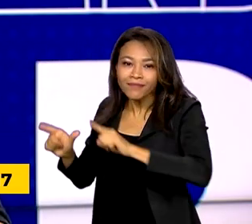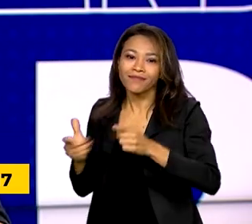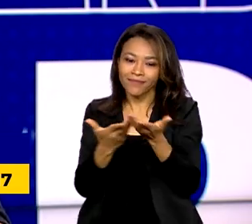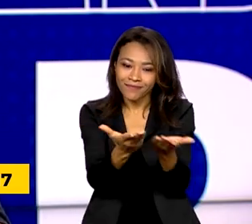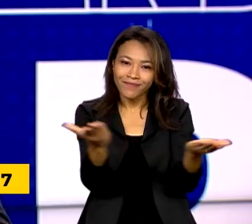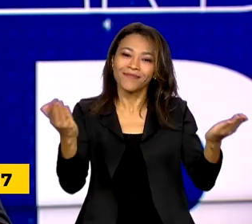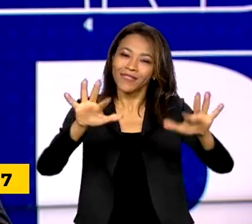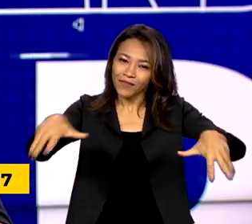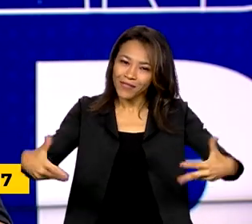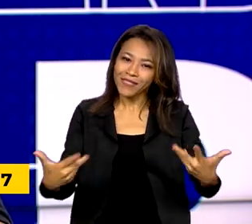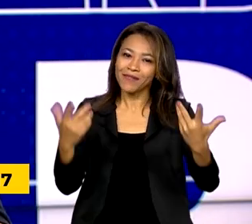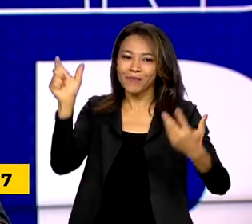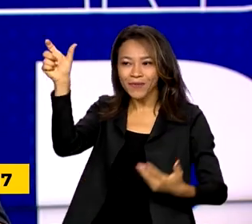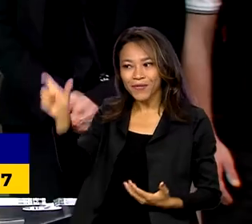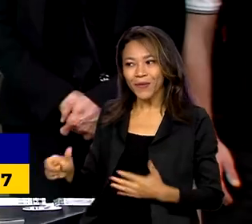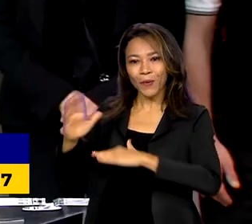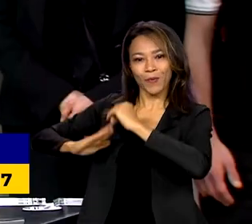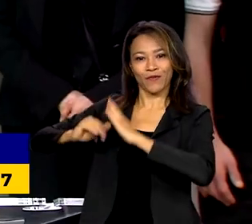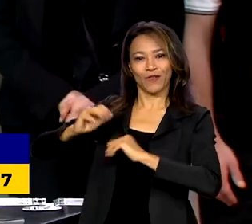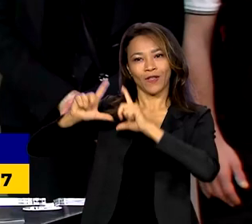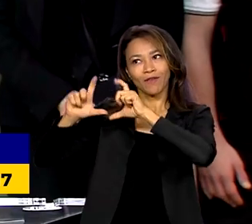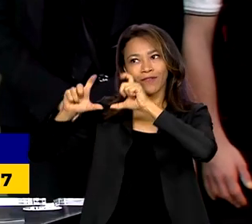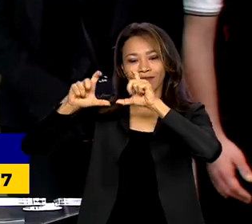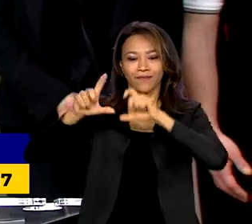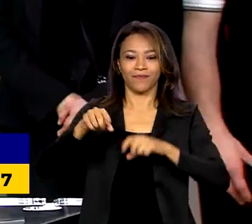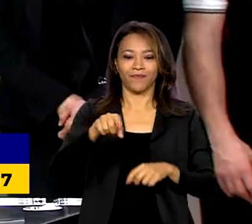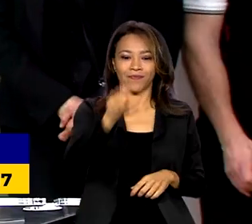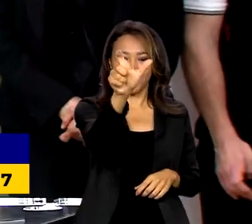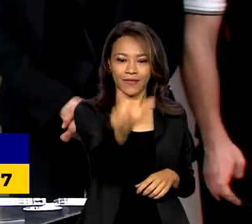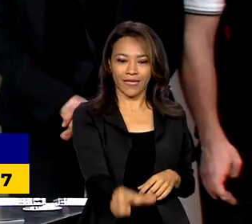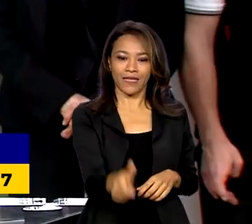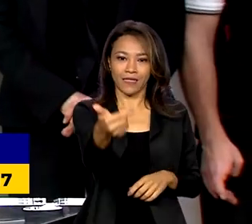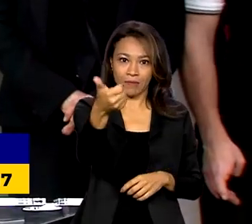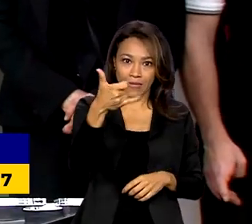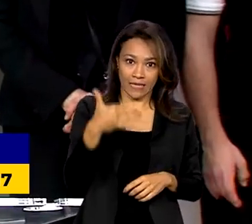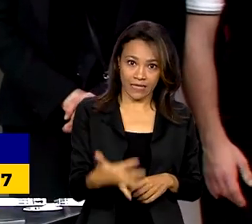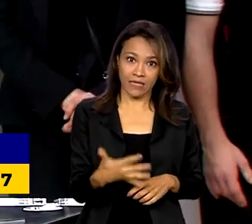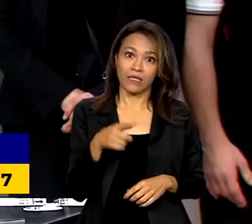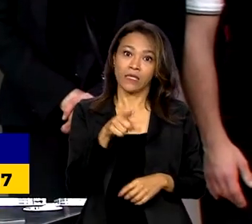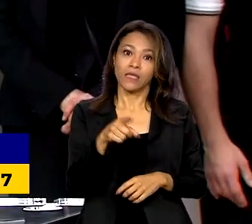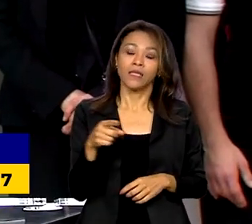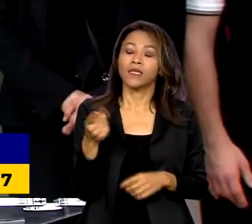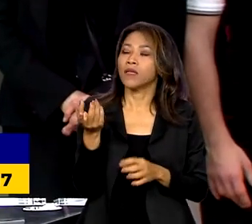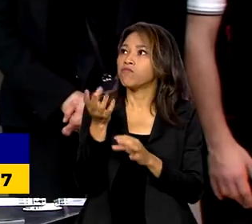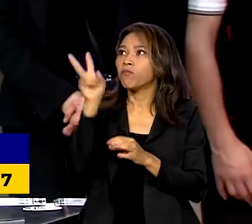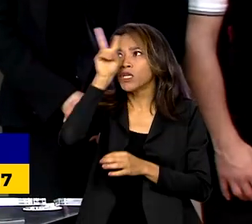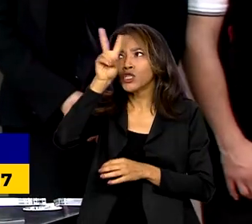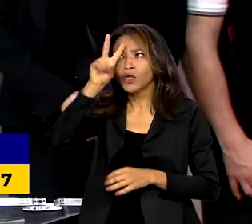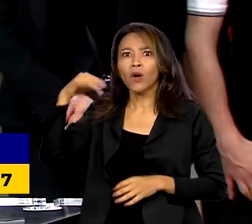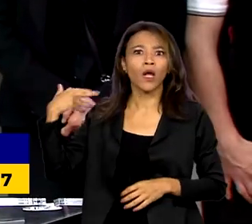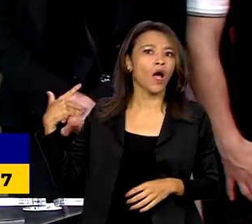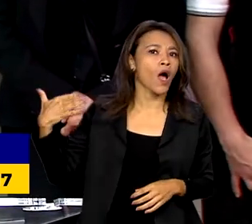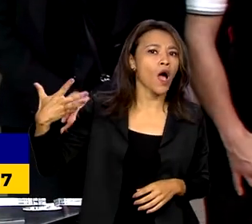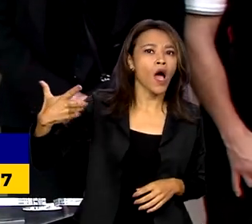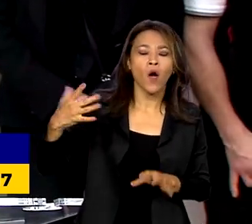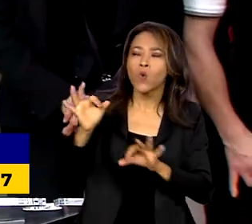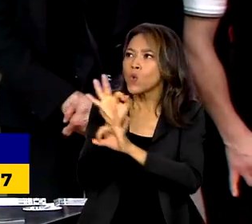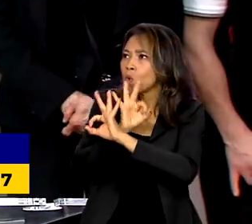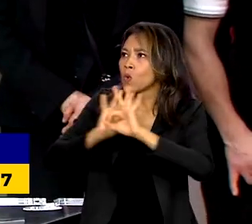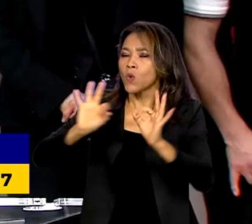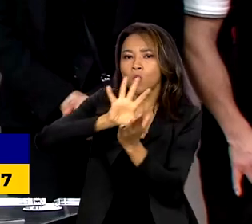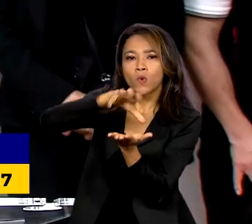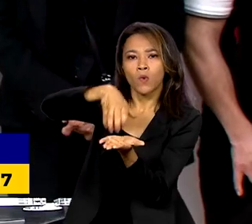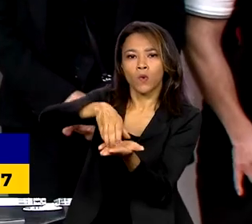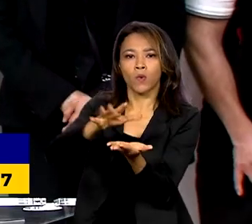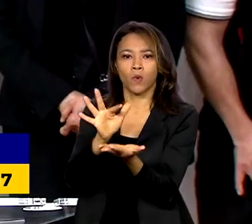participação do fotógrafo. A FUNAI tem uma história incrível e terá uma história incrível. Então, a